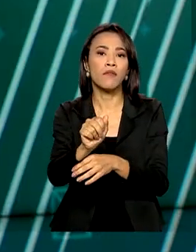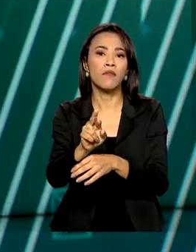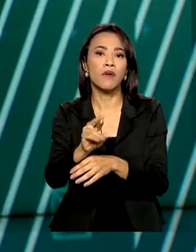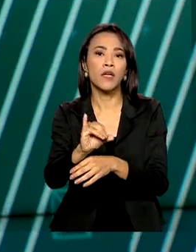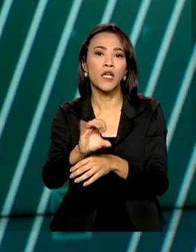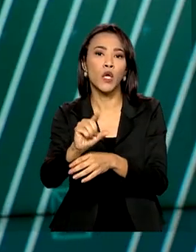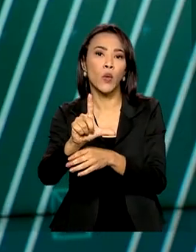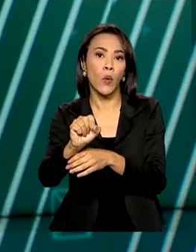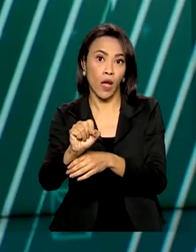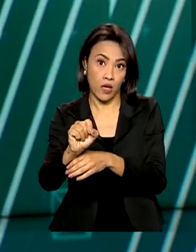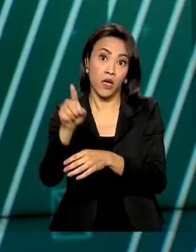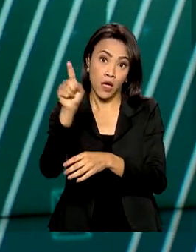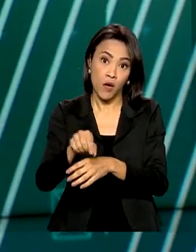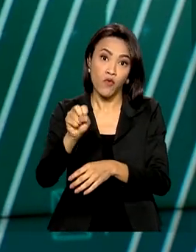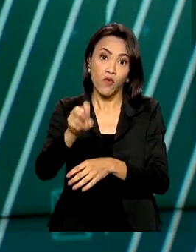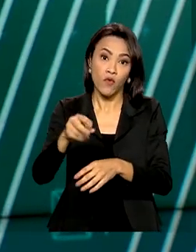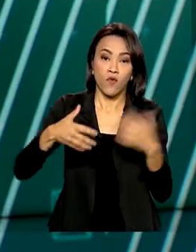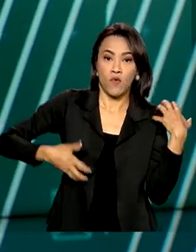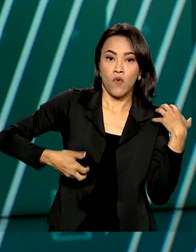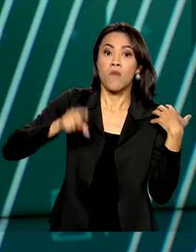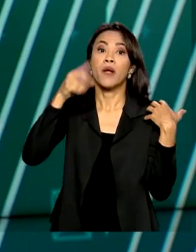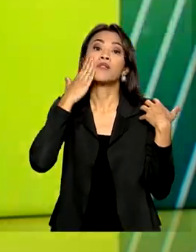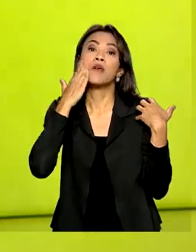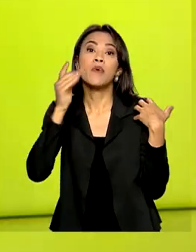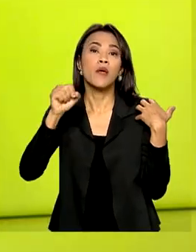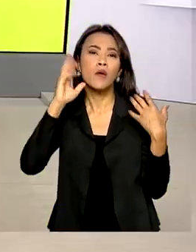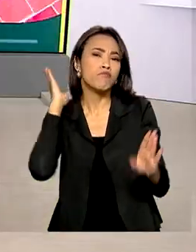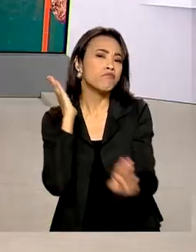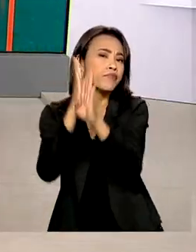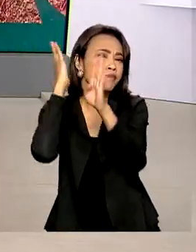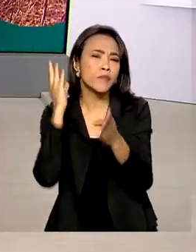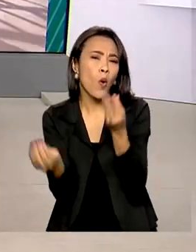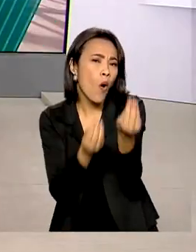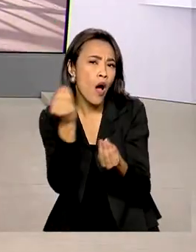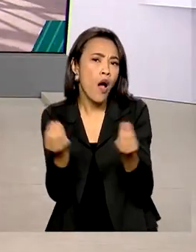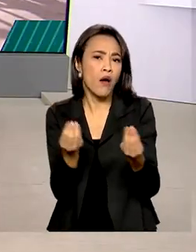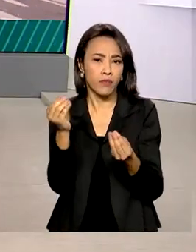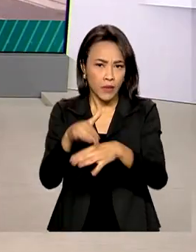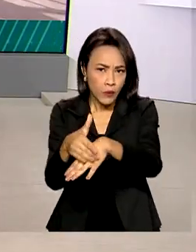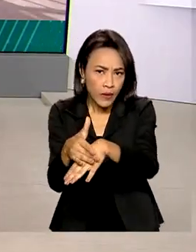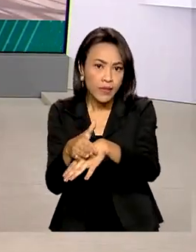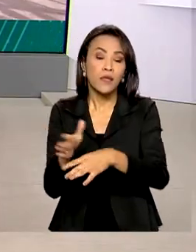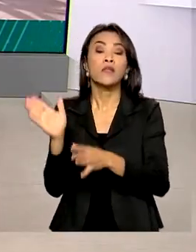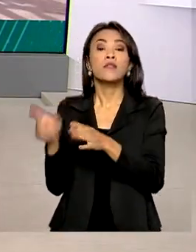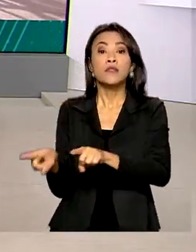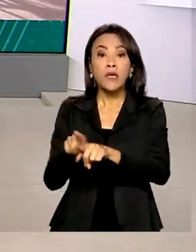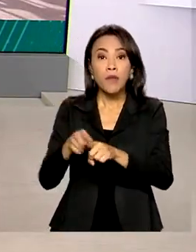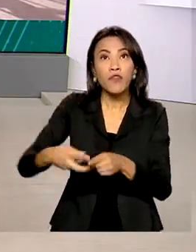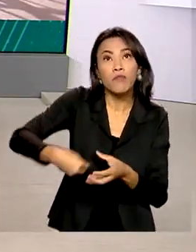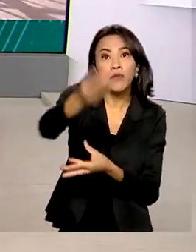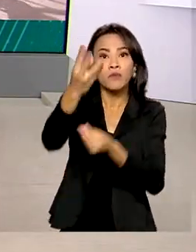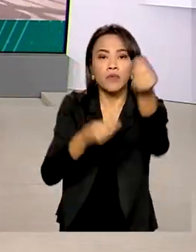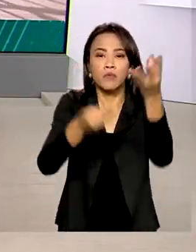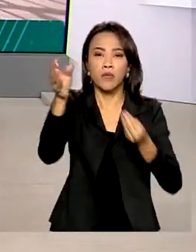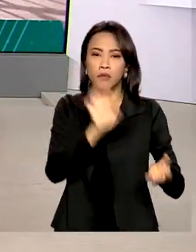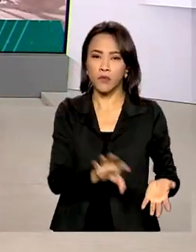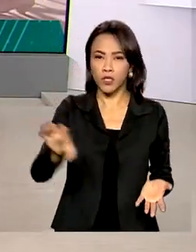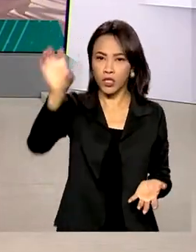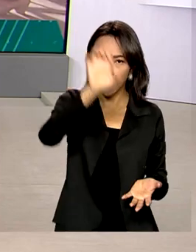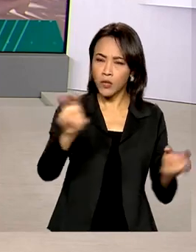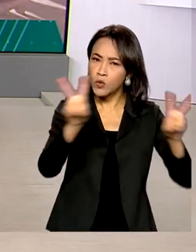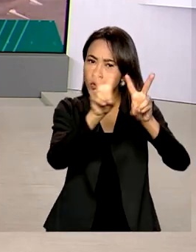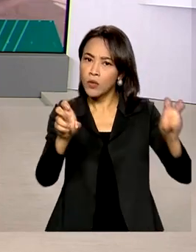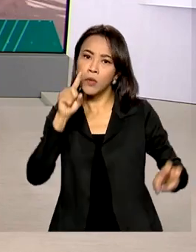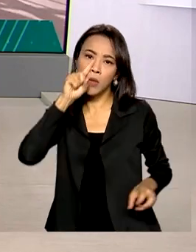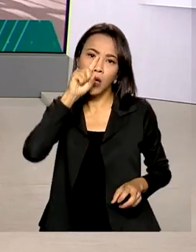é elaborar um plano para o rastreamento e o diagnóstico da doença. Também foi encaminhado aos estados um comunicado de risco sobre a